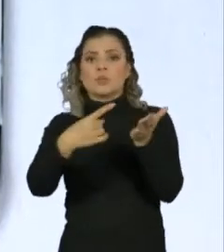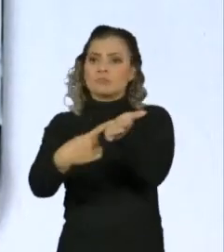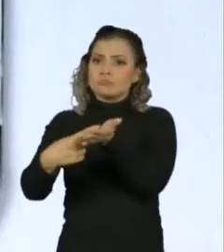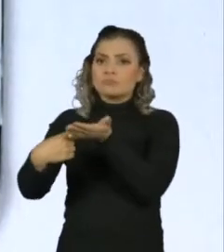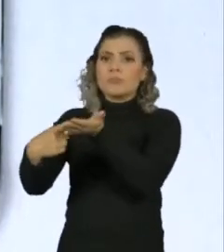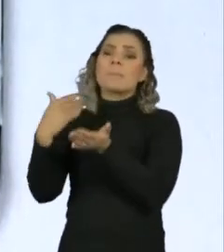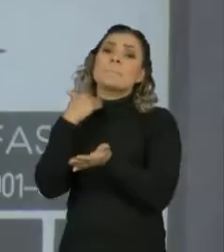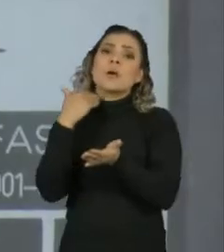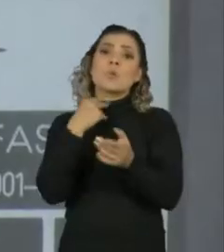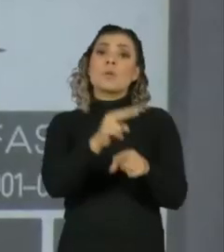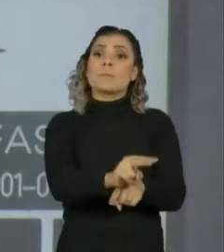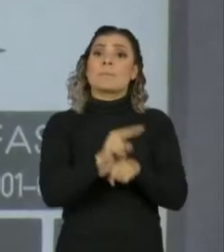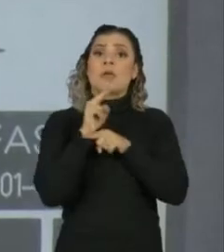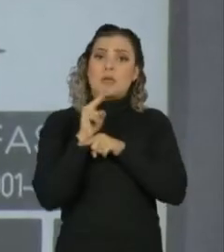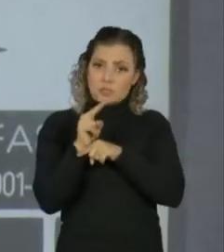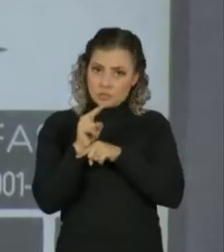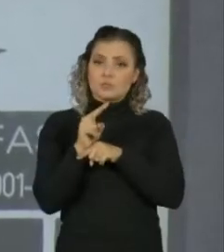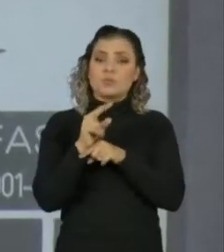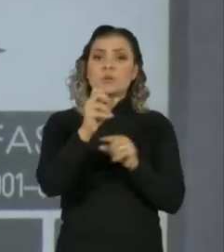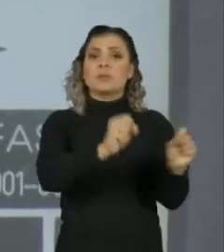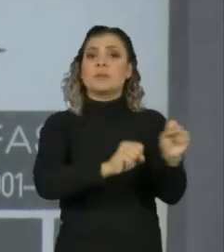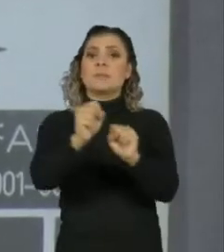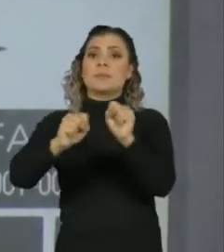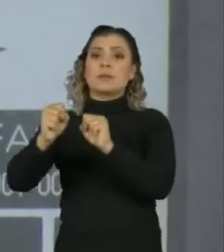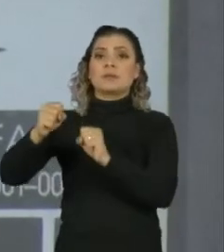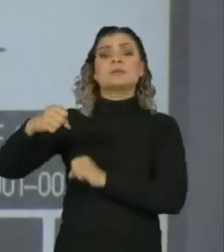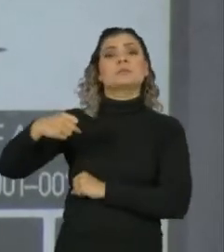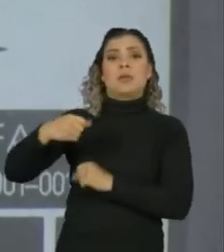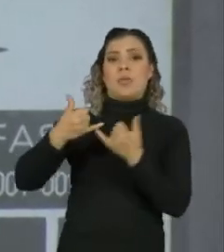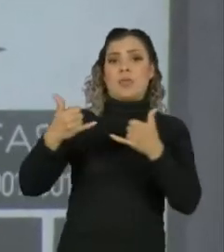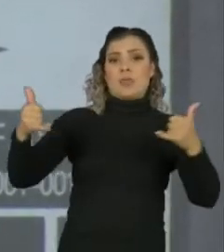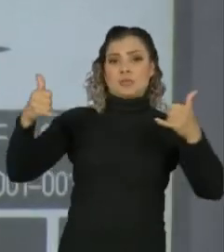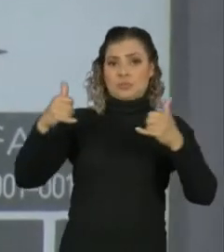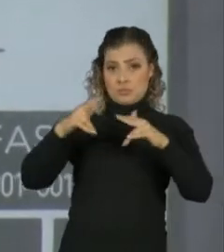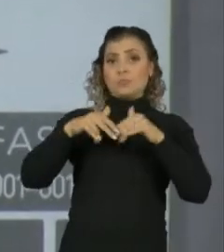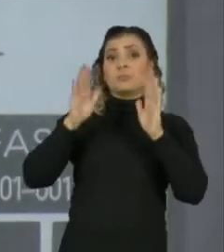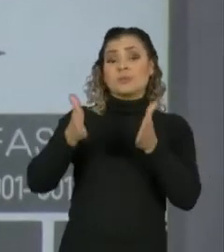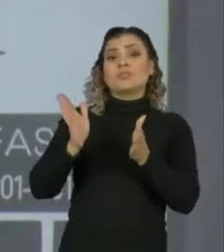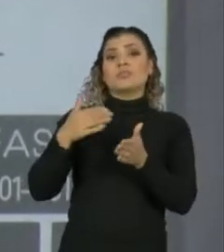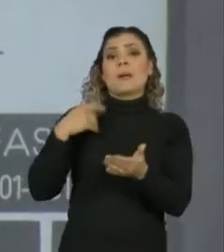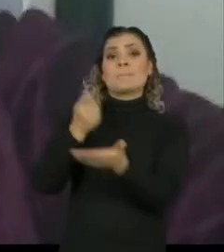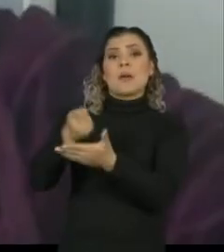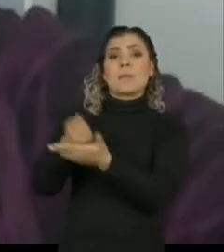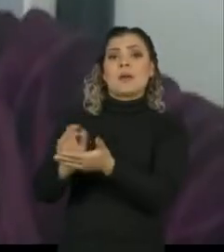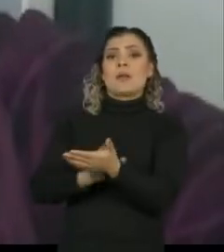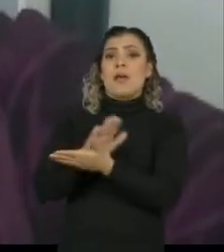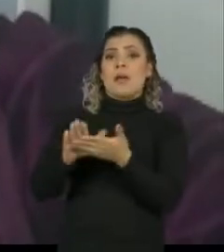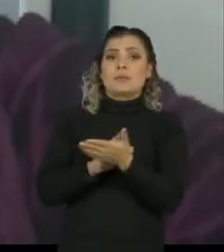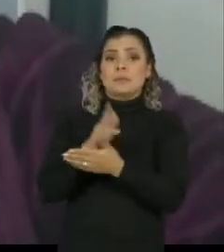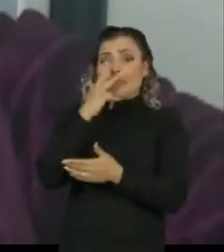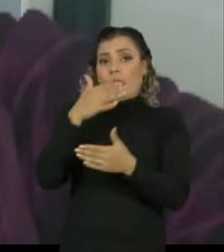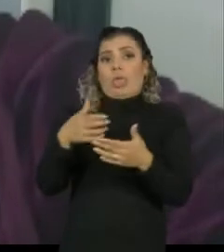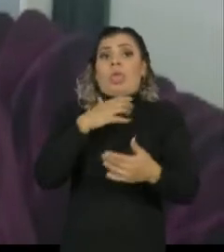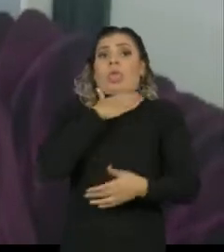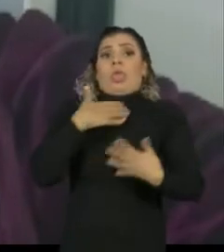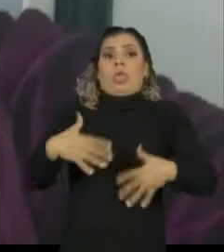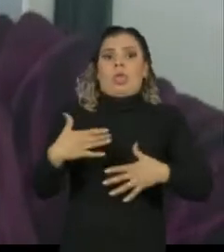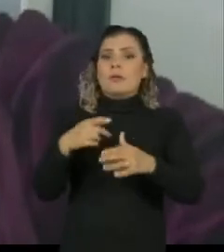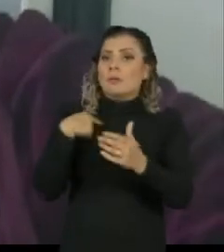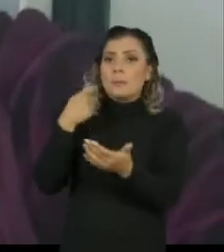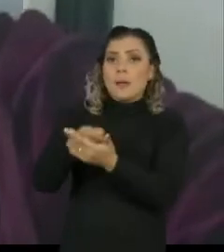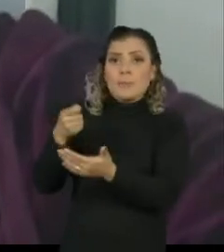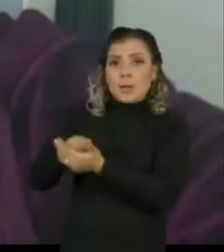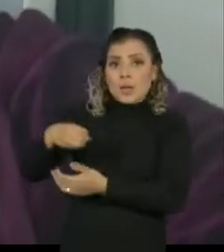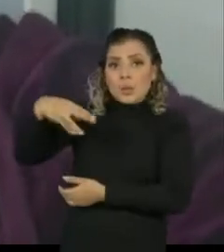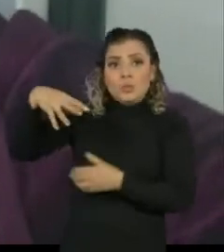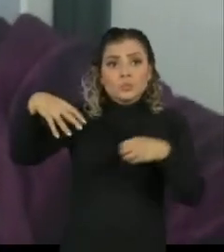com bancos ou empréstimos às empresas de energia prejudicadas pela crescente inadimplência. A falta de pagamento das contas